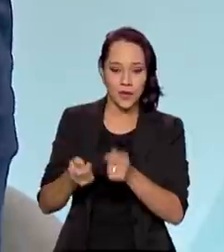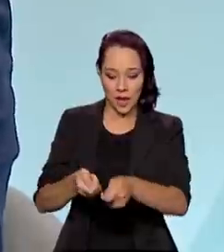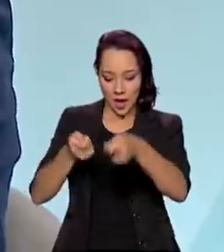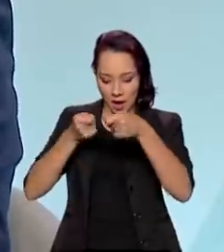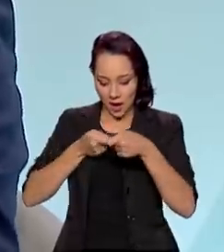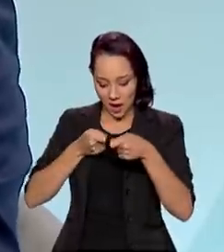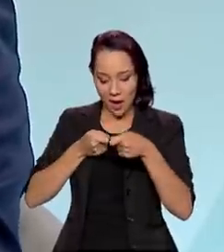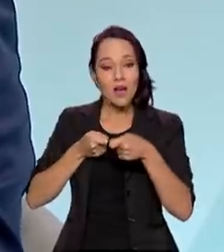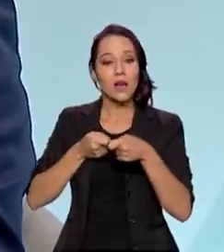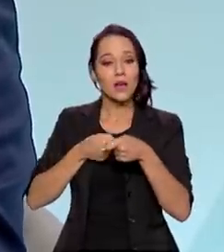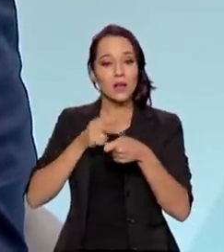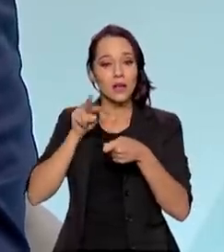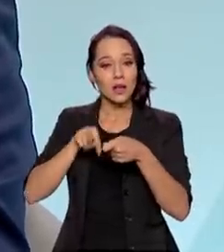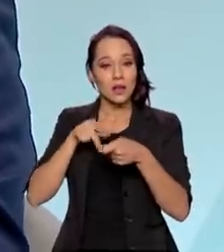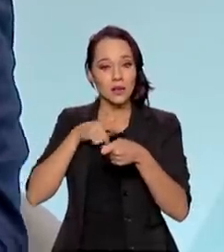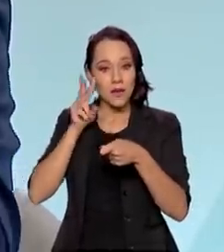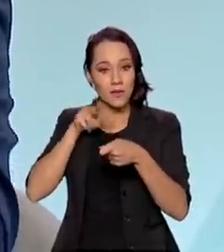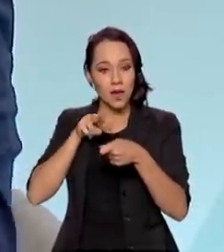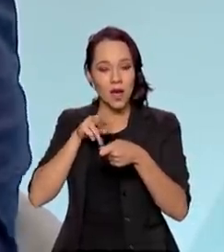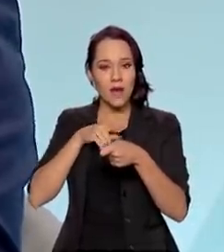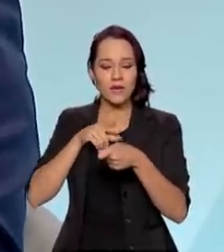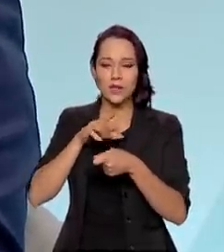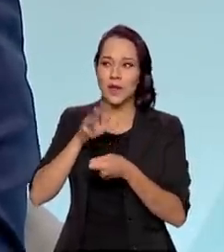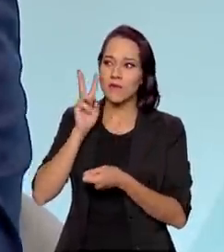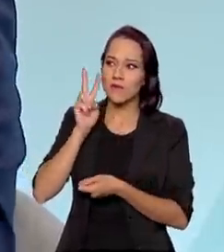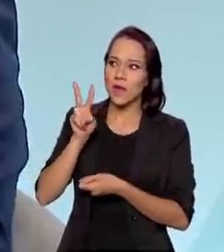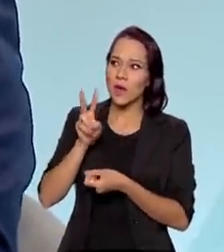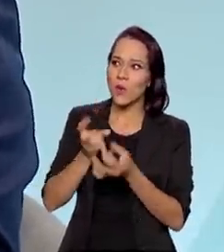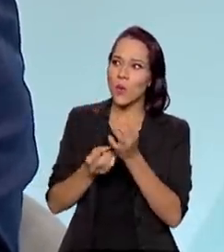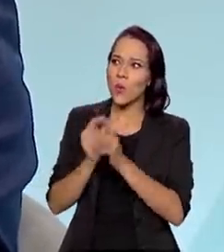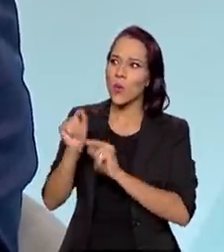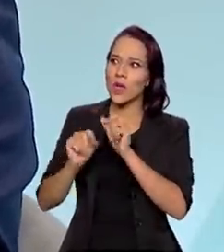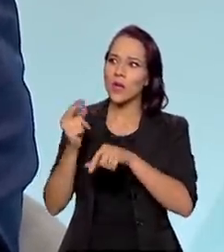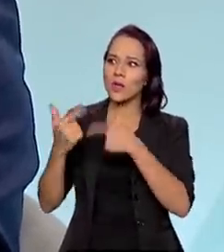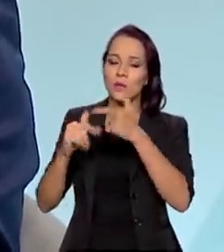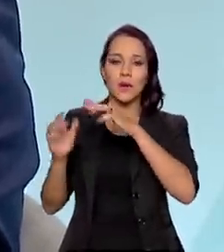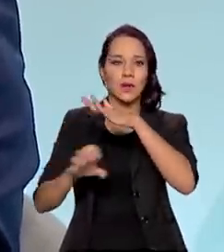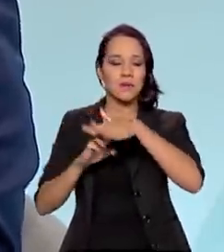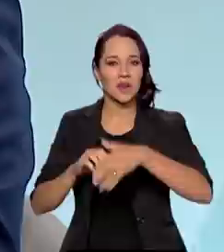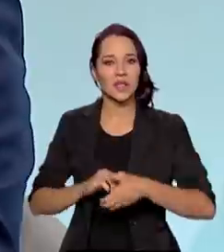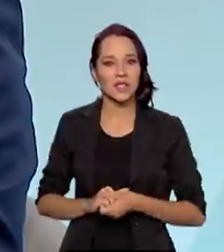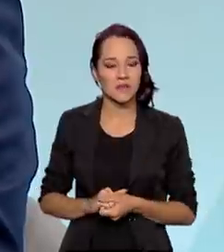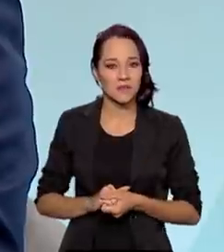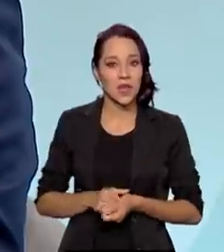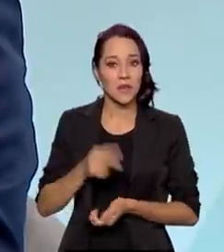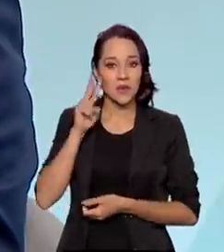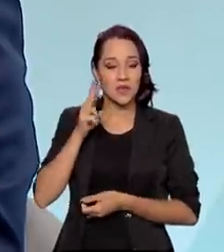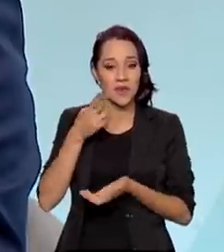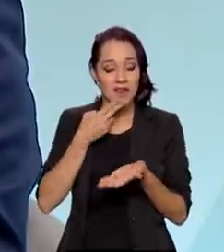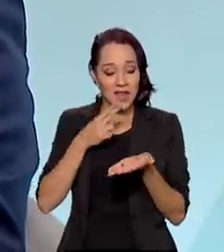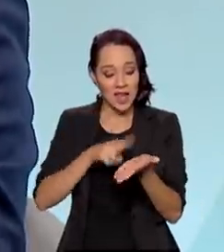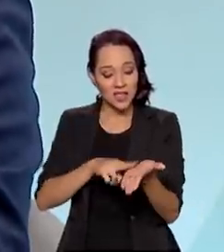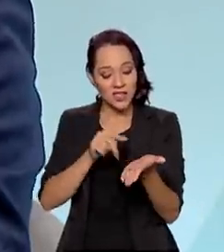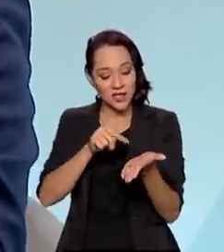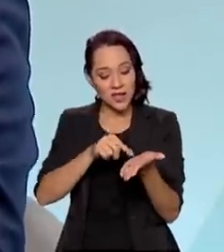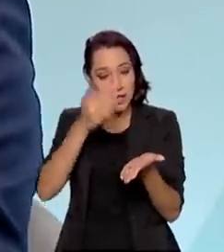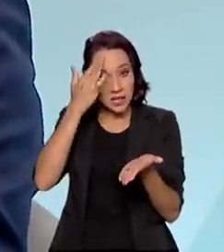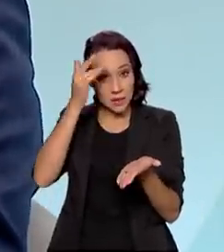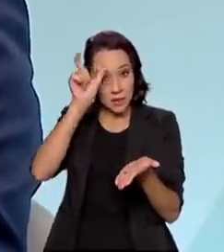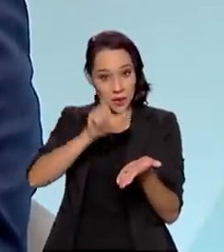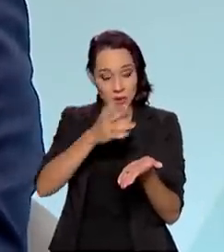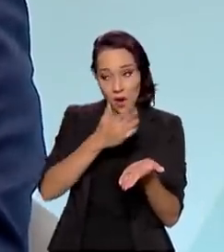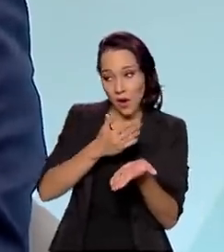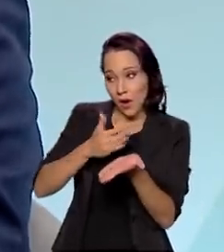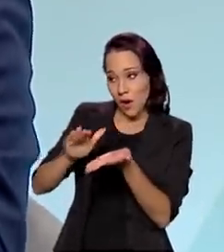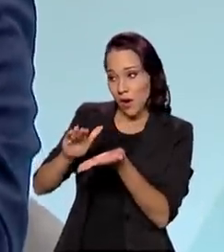benefício, a aposentadoria, a pensão, aí você materializa o que é o trabalho da empresa. Você vê aquela cartinha e sabe que aquela pessoa, quando